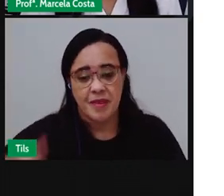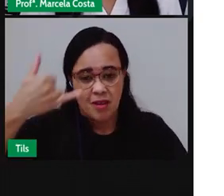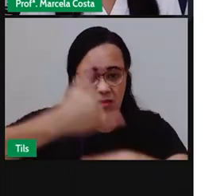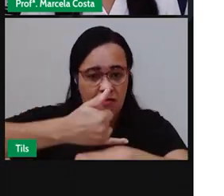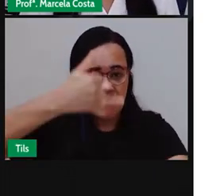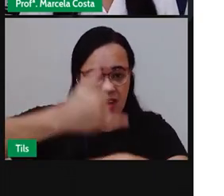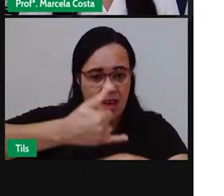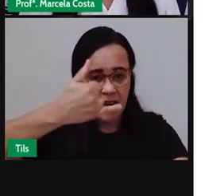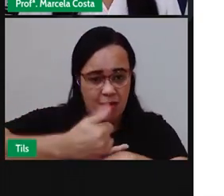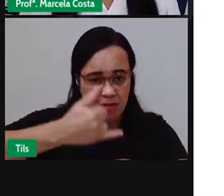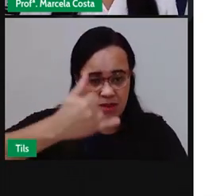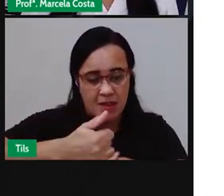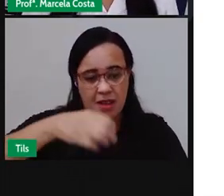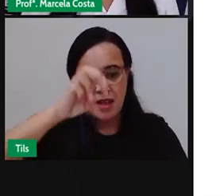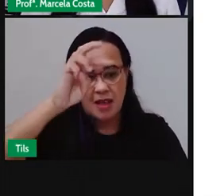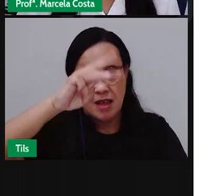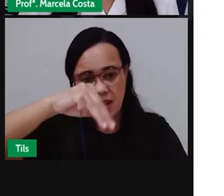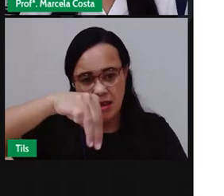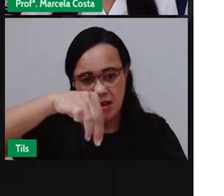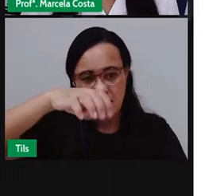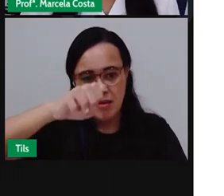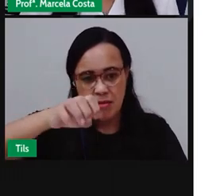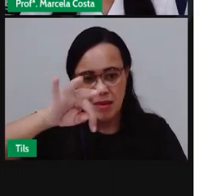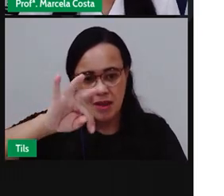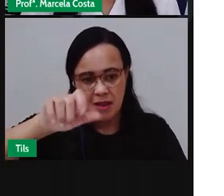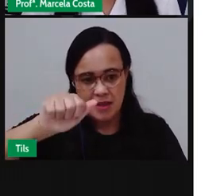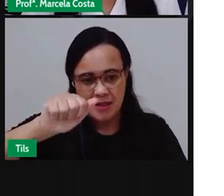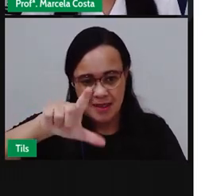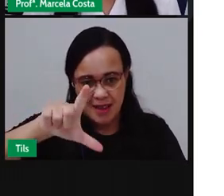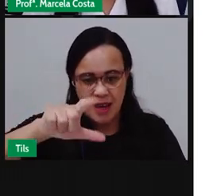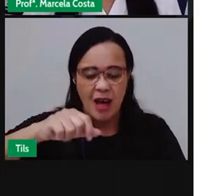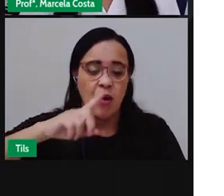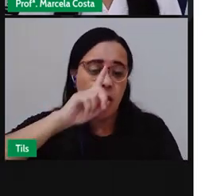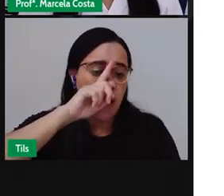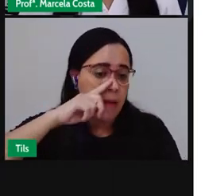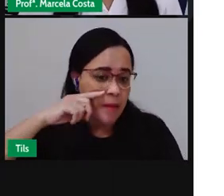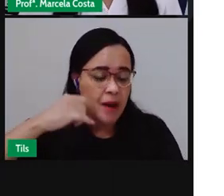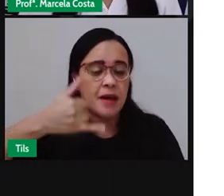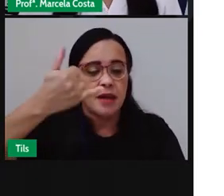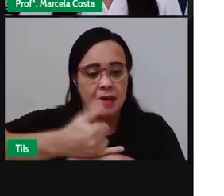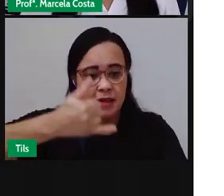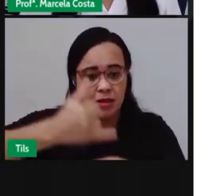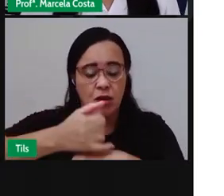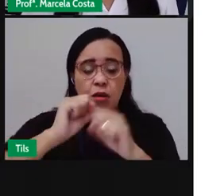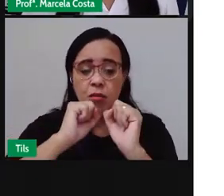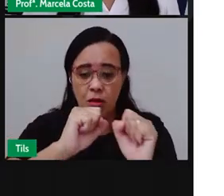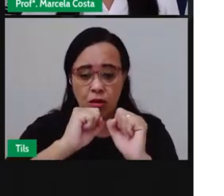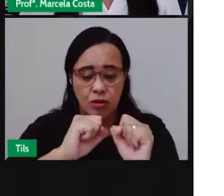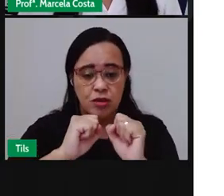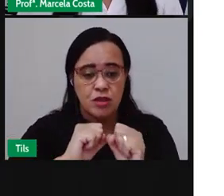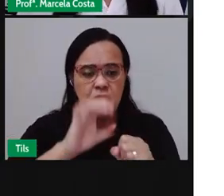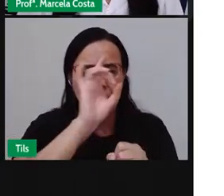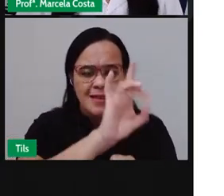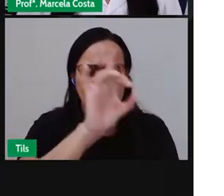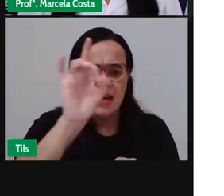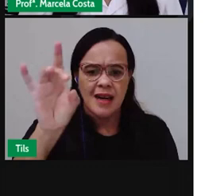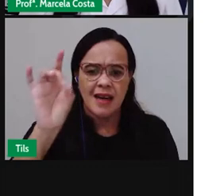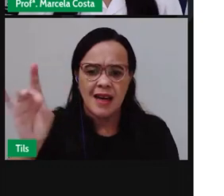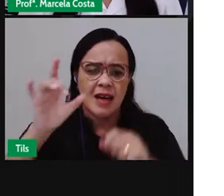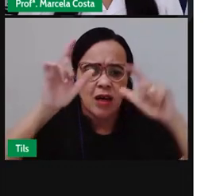coisa sem a necessidade de extrair mais matéria-prima do meu ambiente para produzir